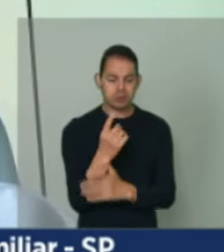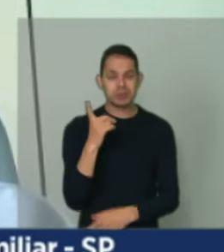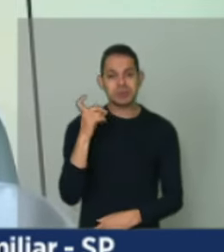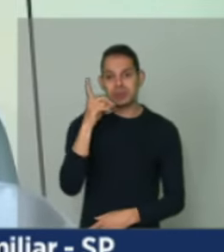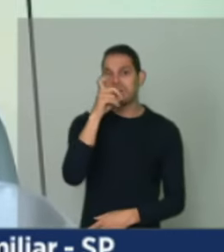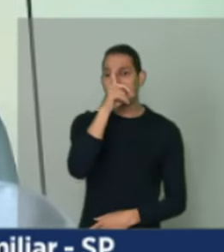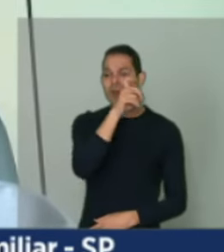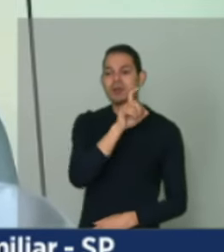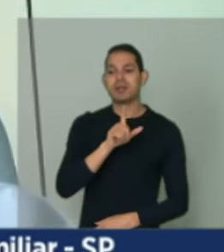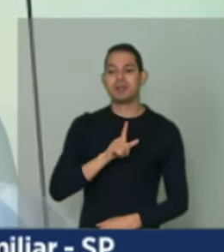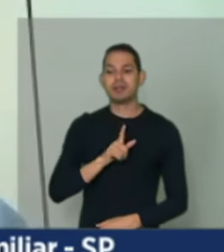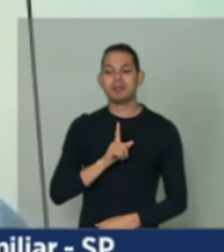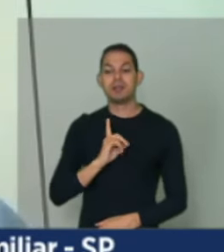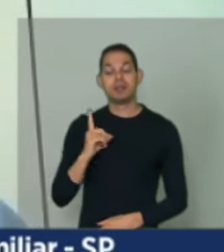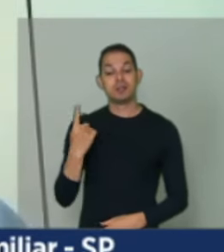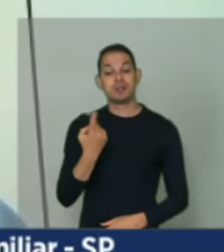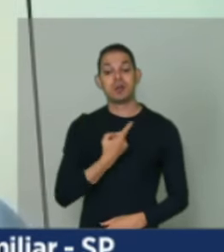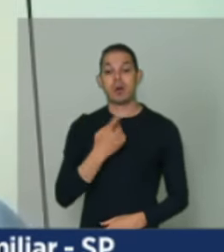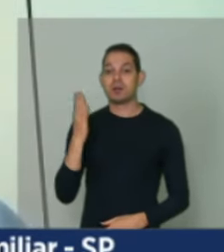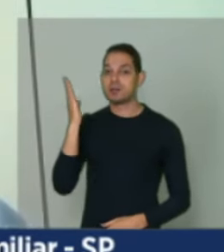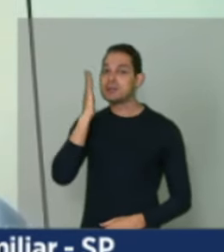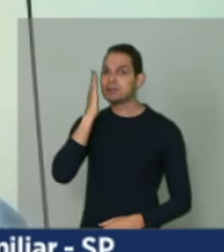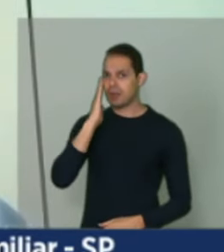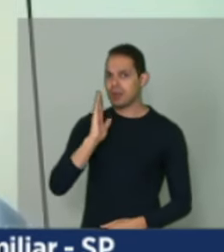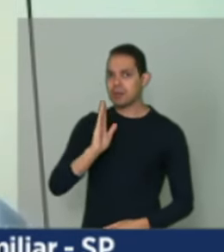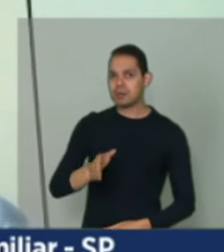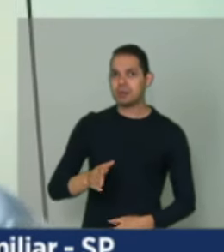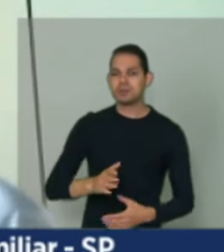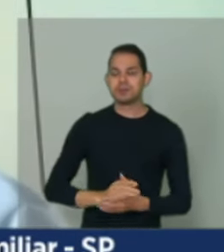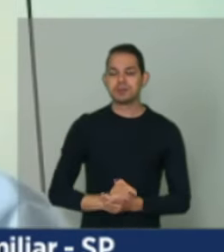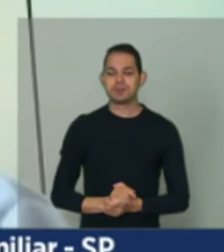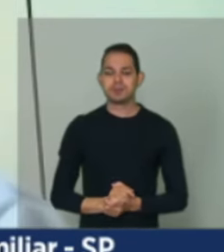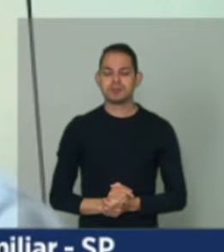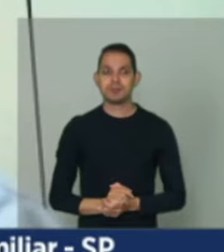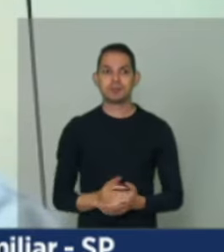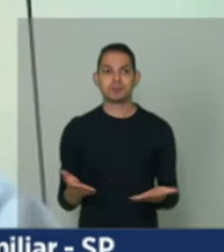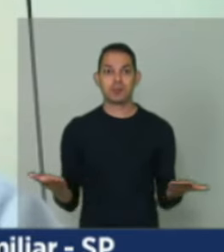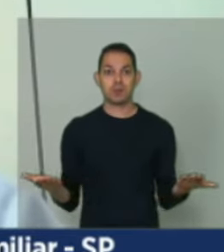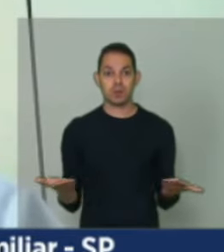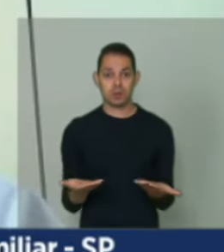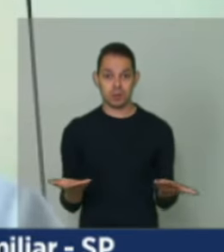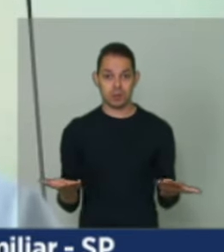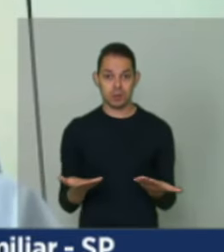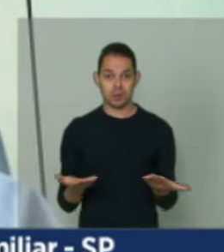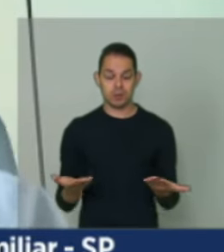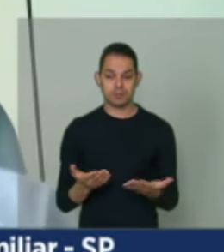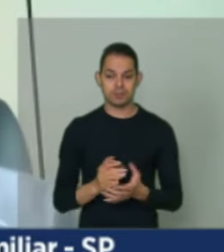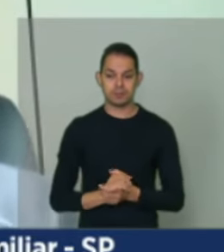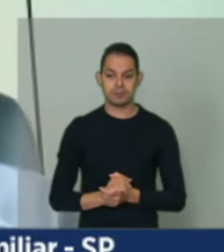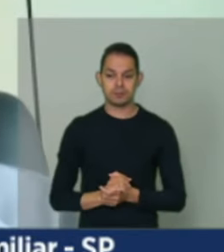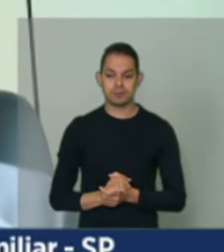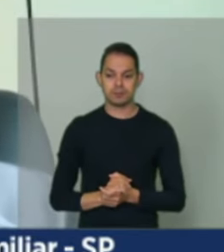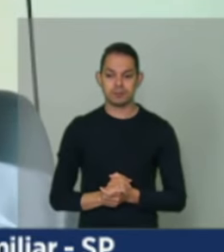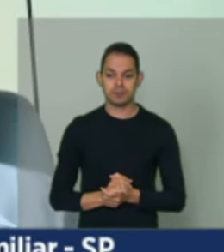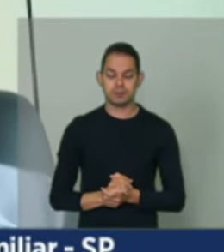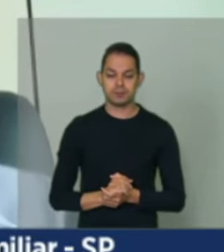sabemos que, hoje, para manter